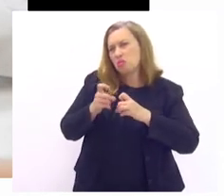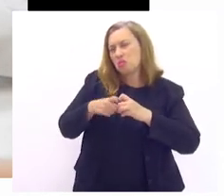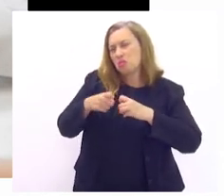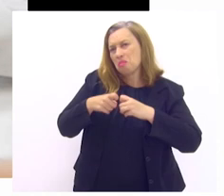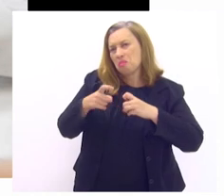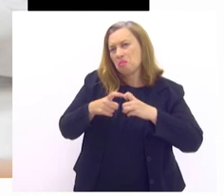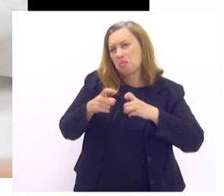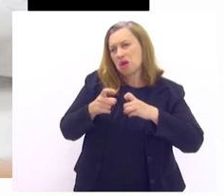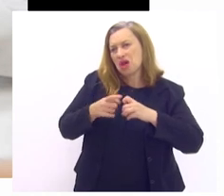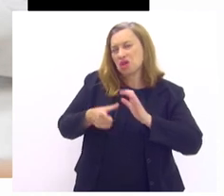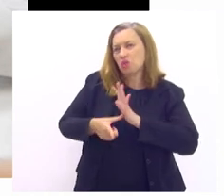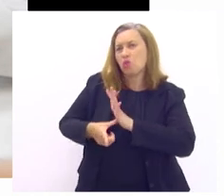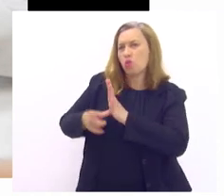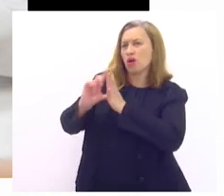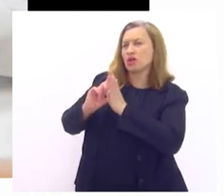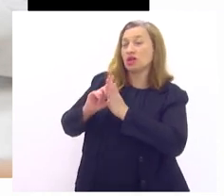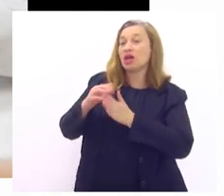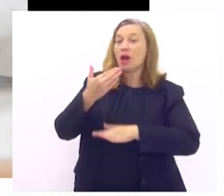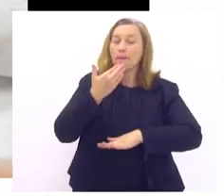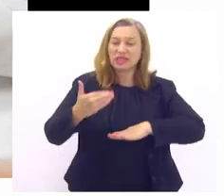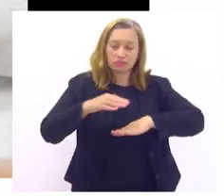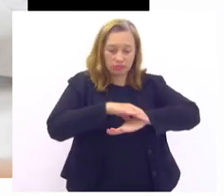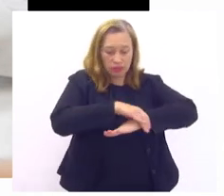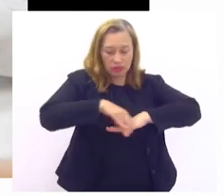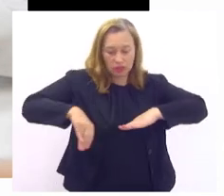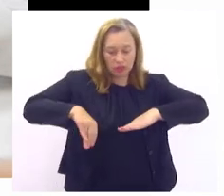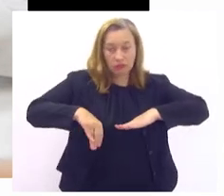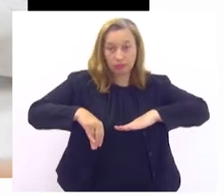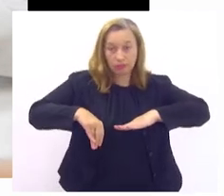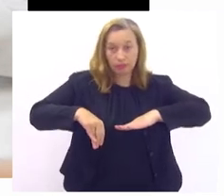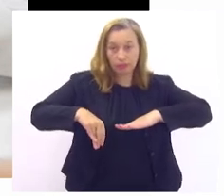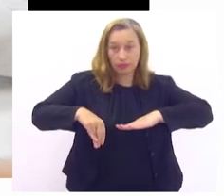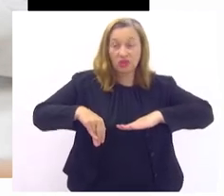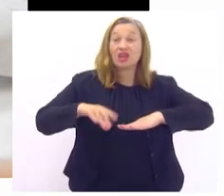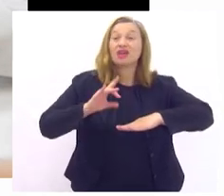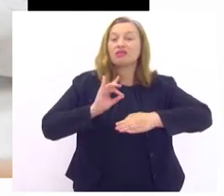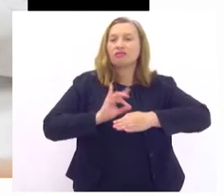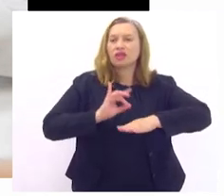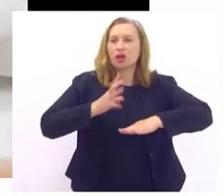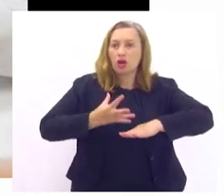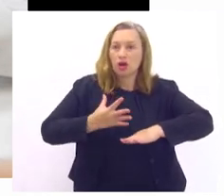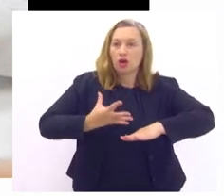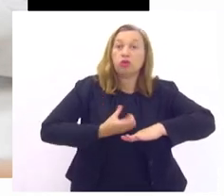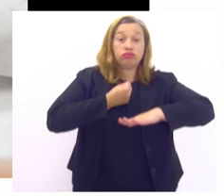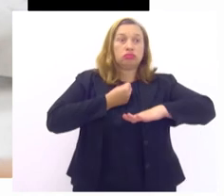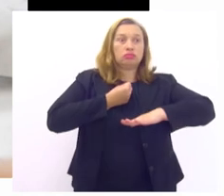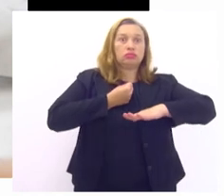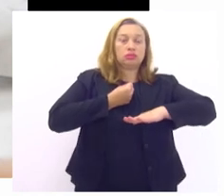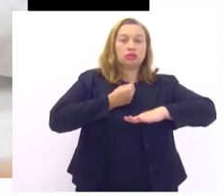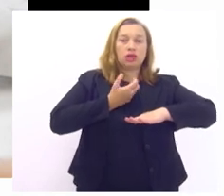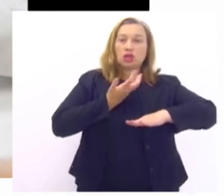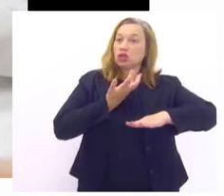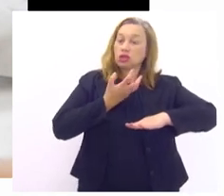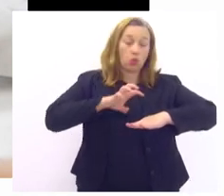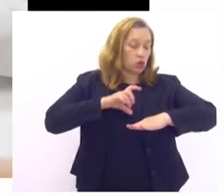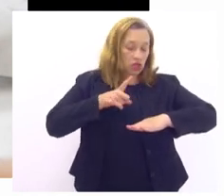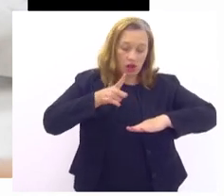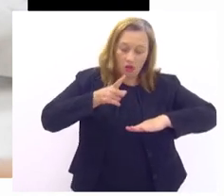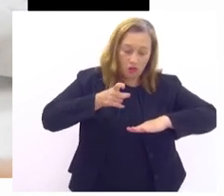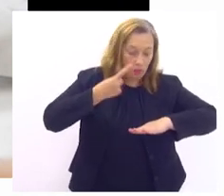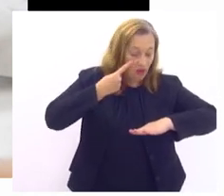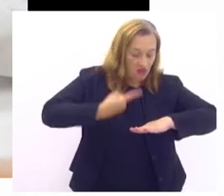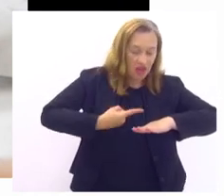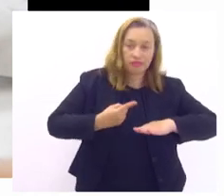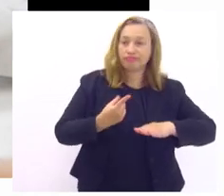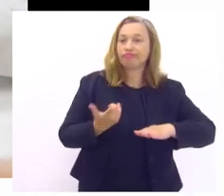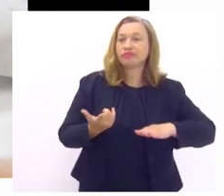e a gente pediu para ela tirar o sapato e ela levou realmente um susto ela não quis nem que tirasse a foto para ver a lesão